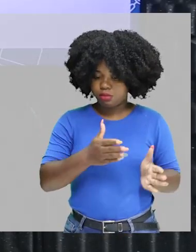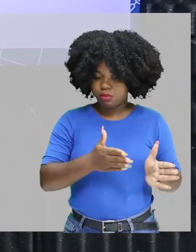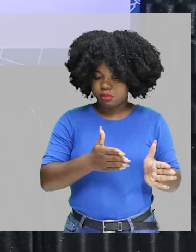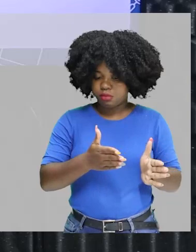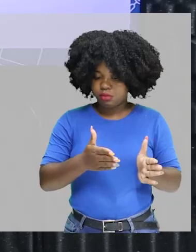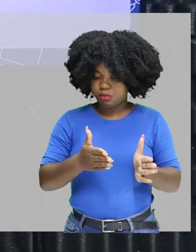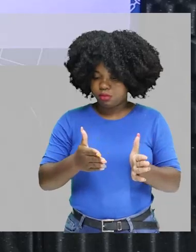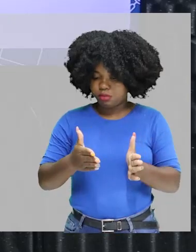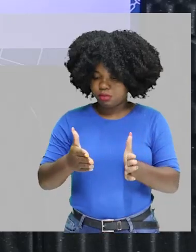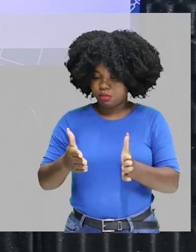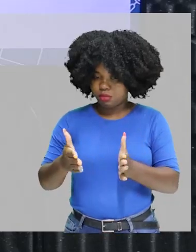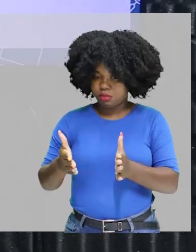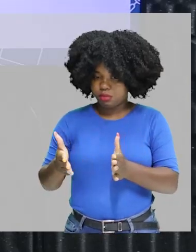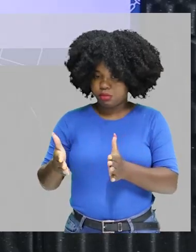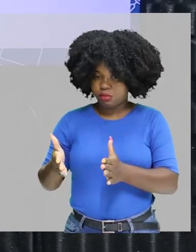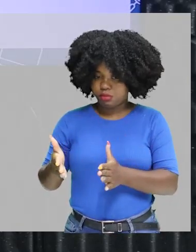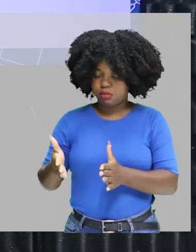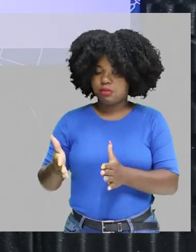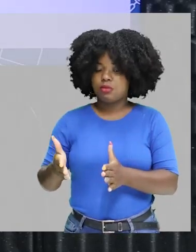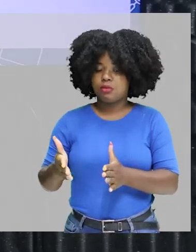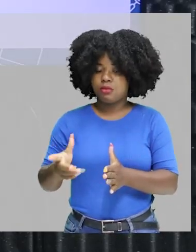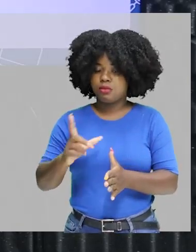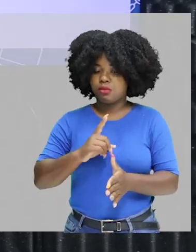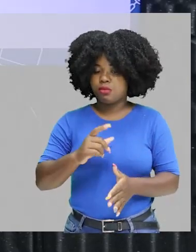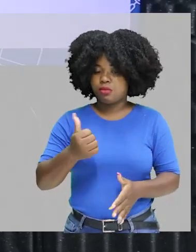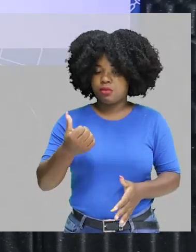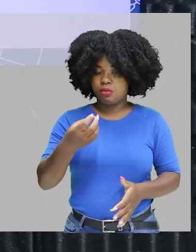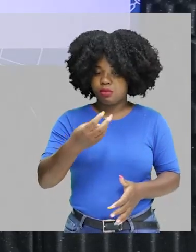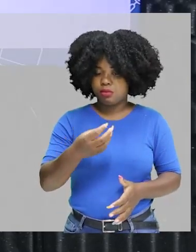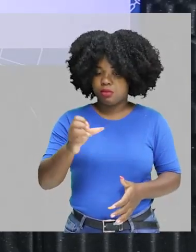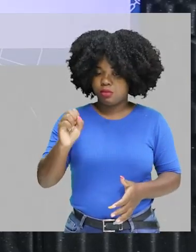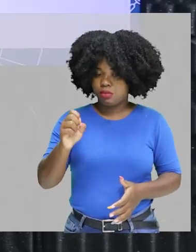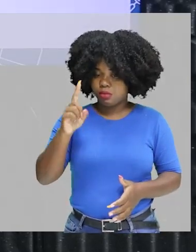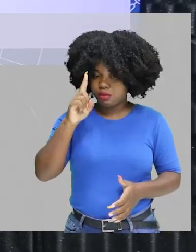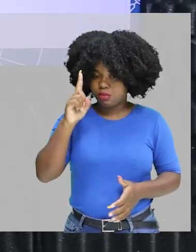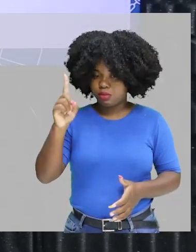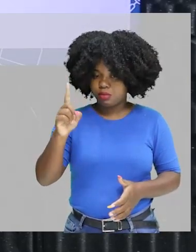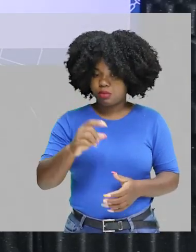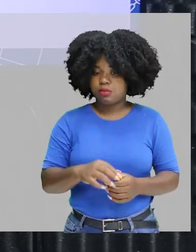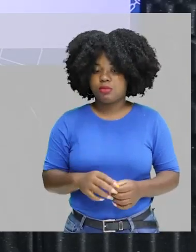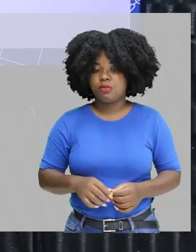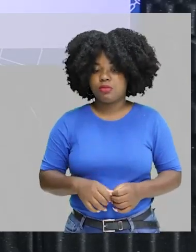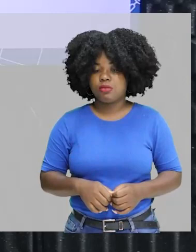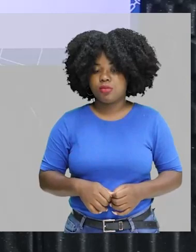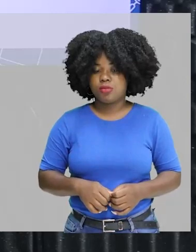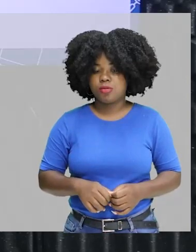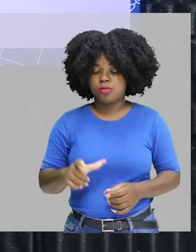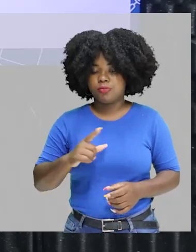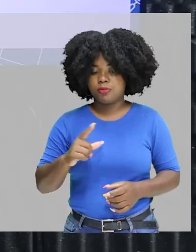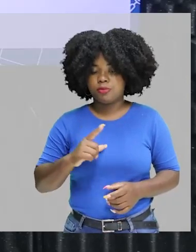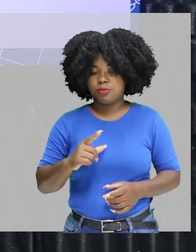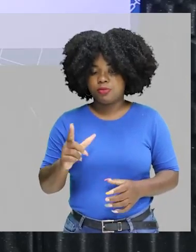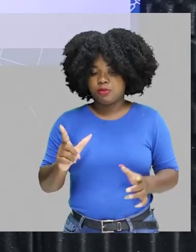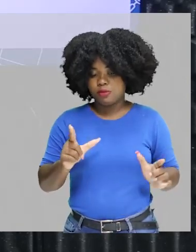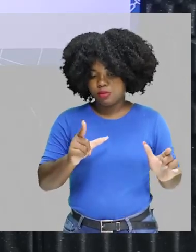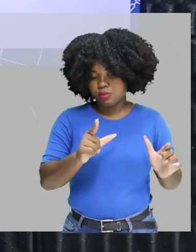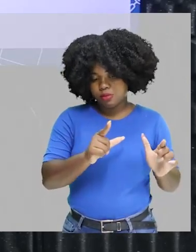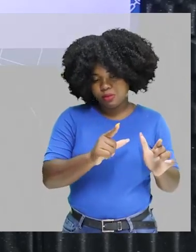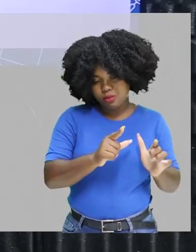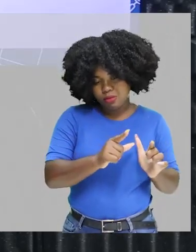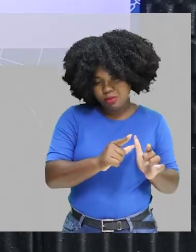de meia-vida que, para ele, vale 138 dias. Então, vou ter a redução pela